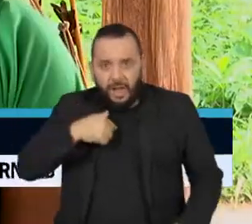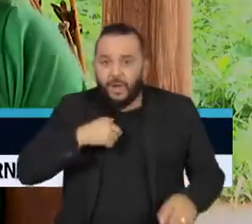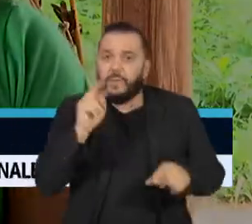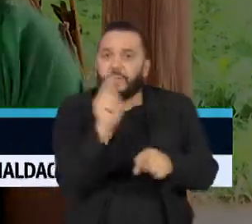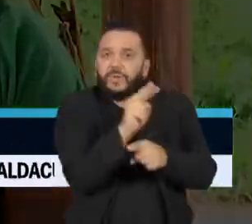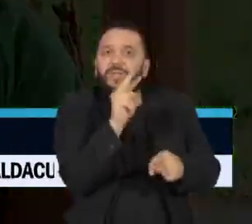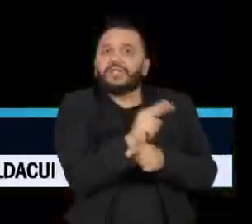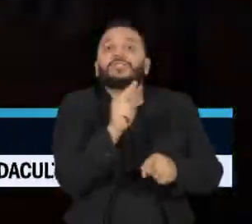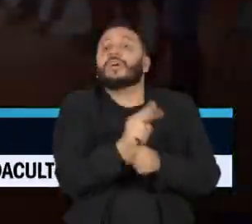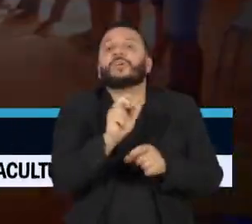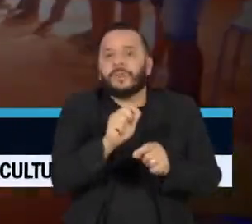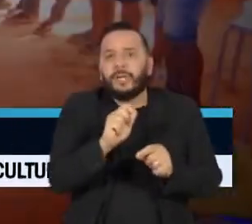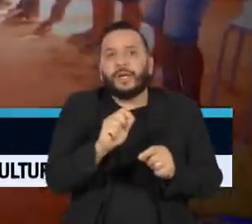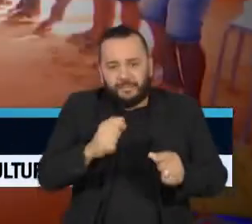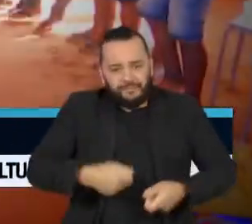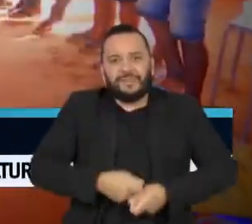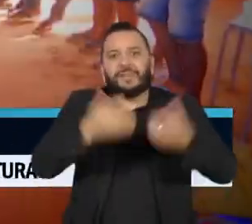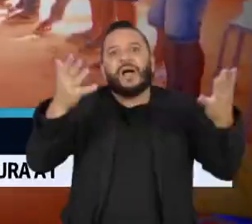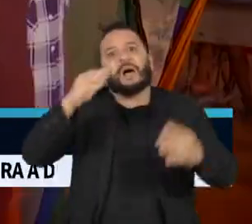para o Brasil inteiro.